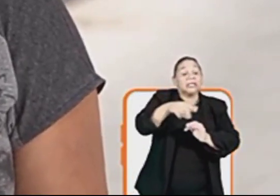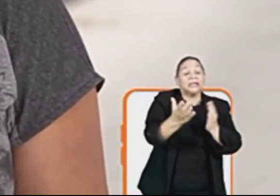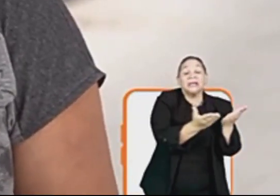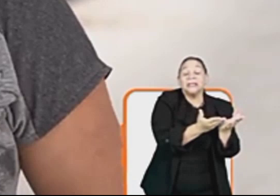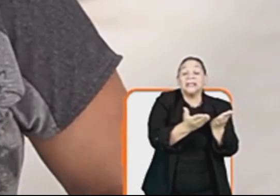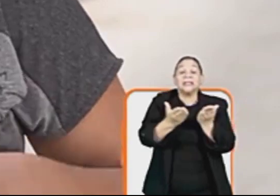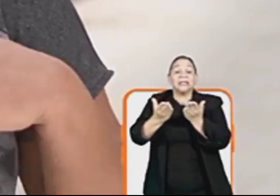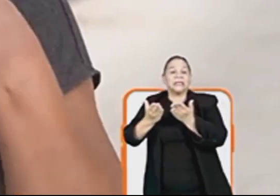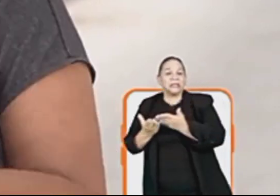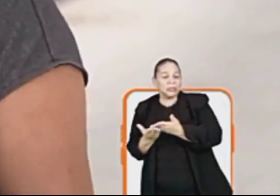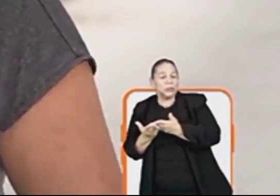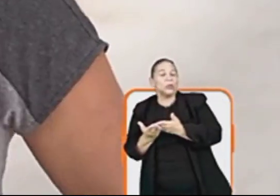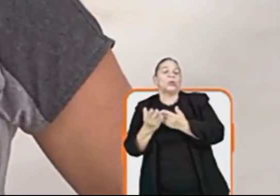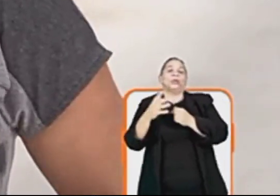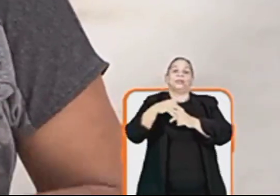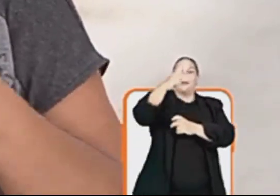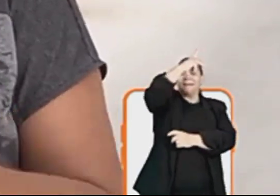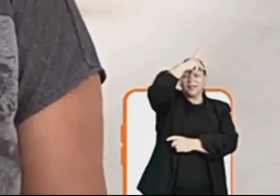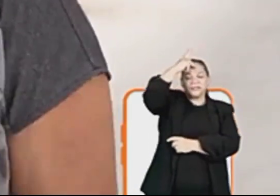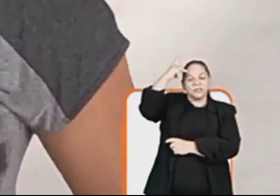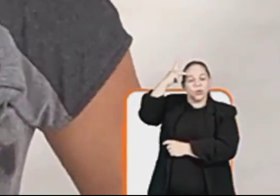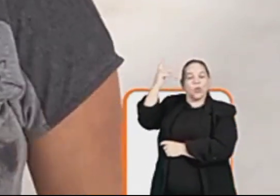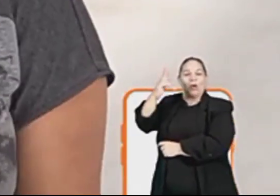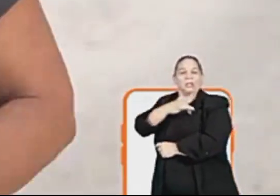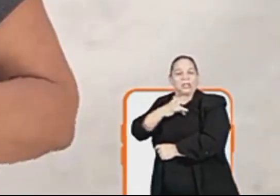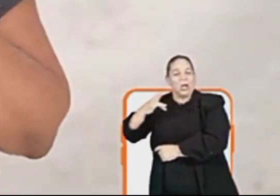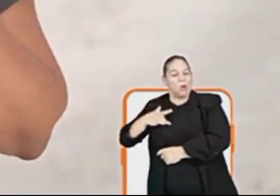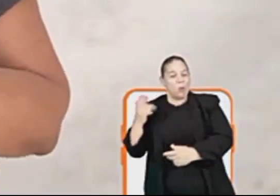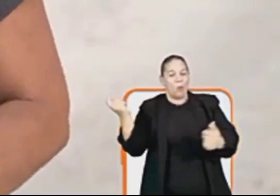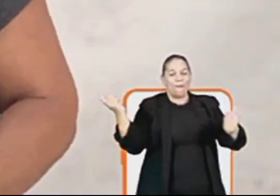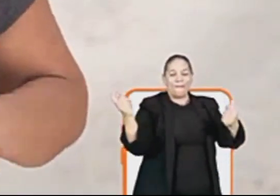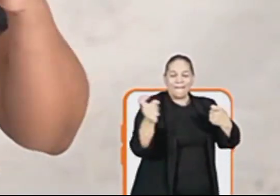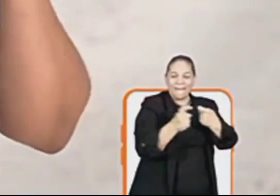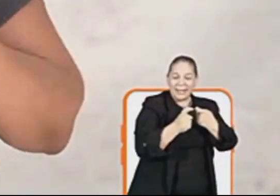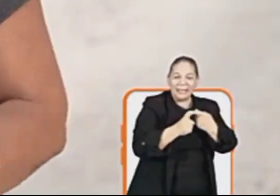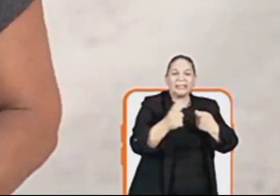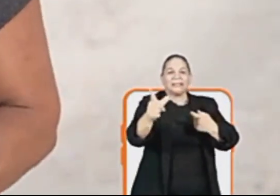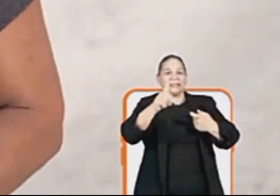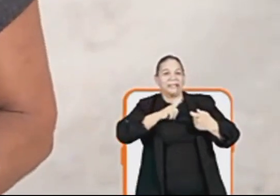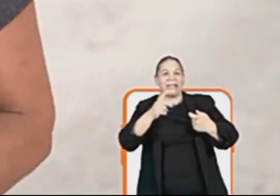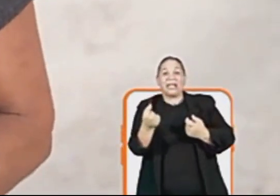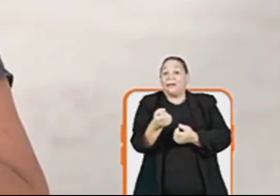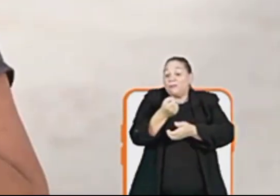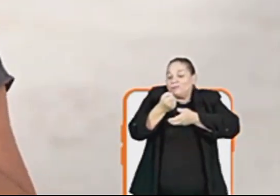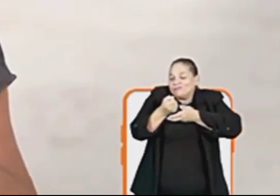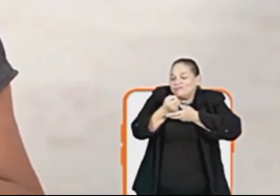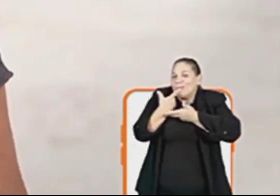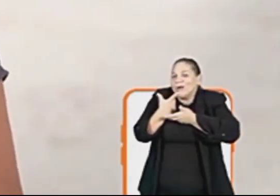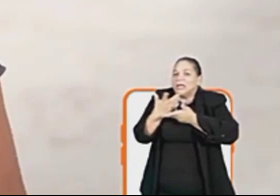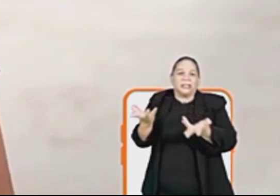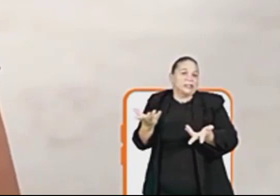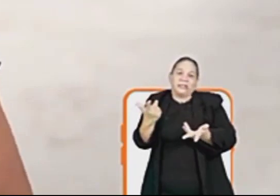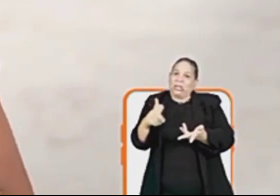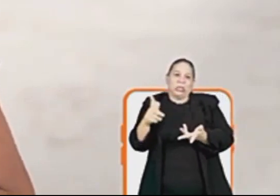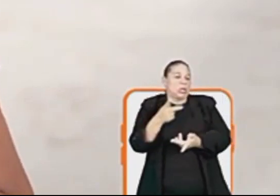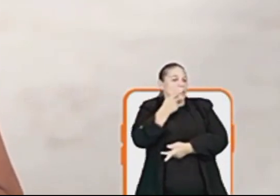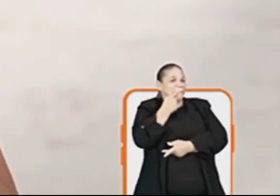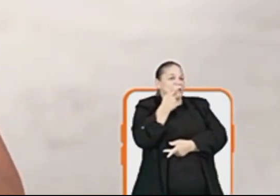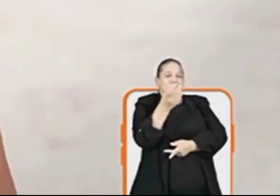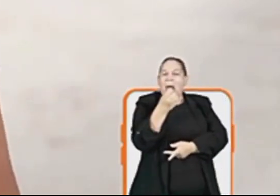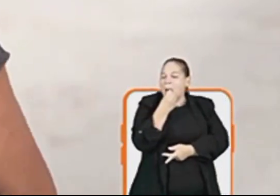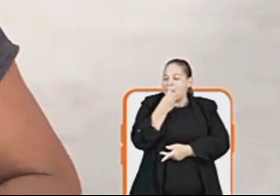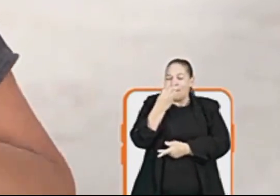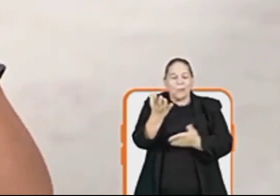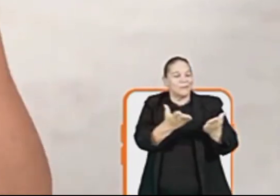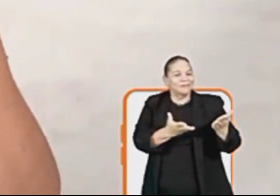atendida pelo agente de saúde, pelos médicos A gente é bem atendido, temos remédio Eu não tenho o que falar São bons, bom